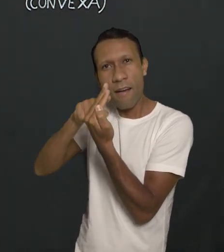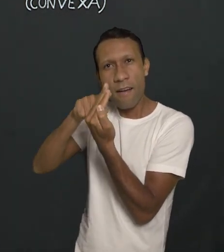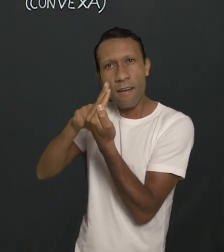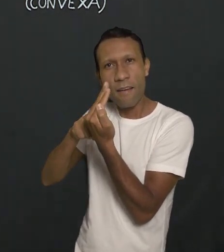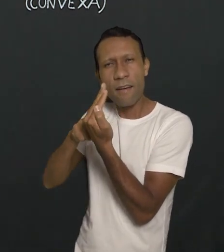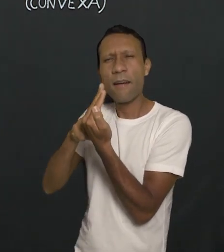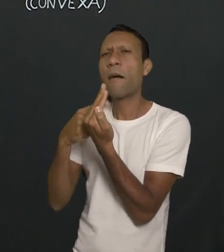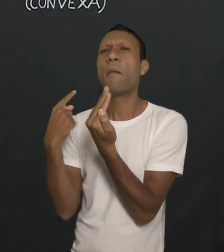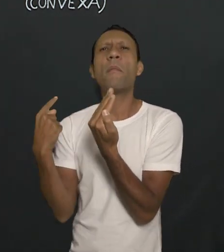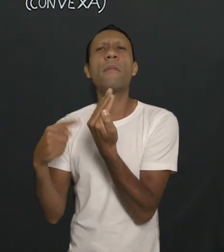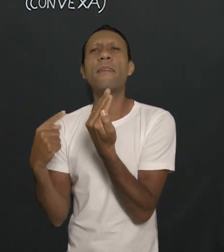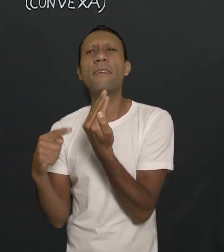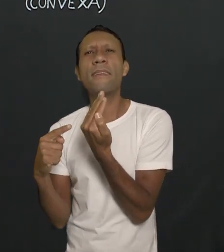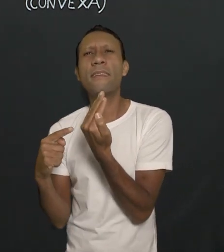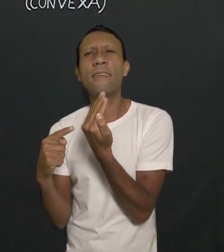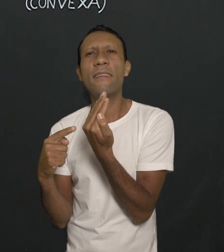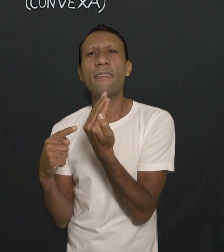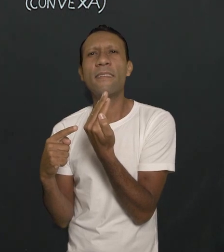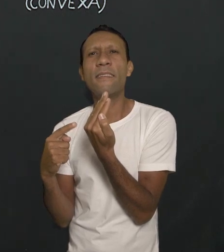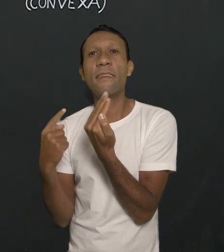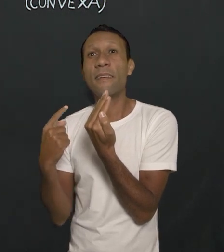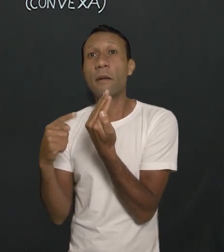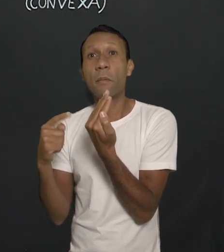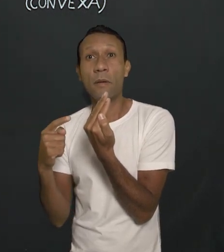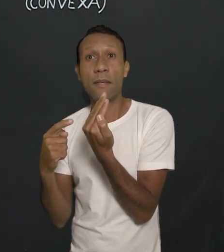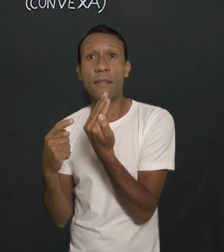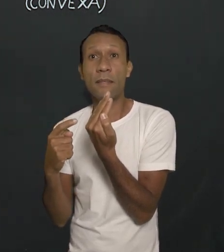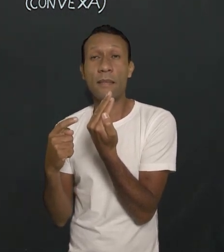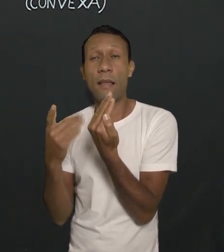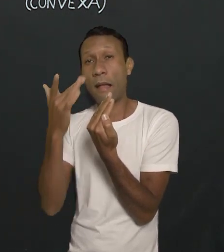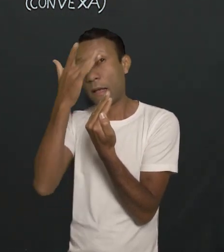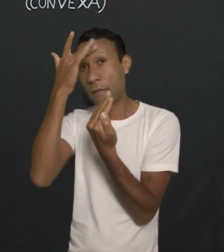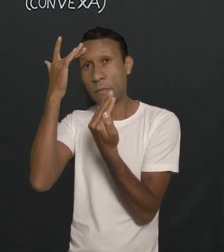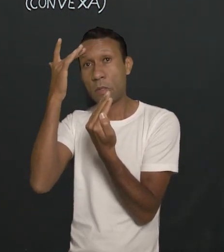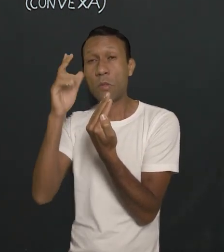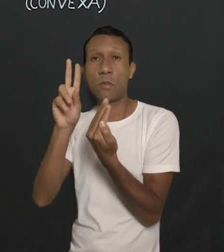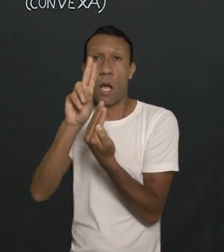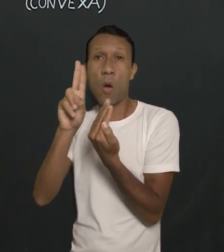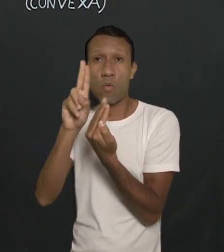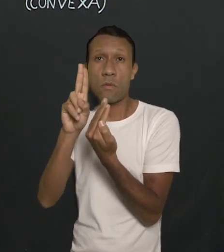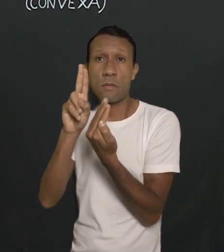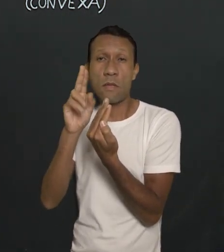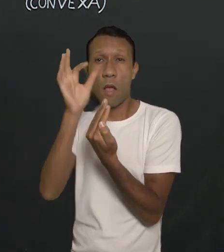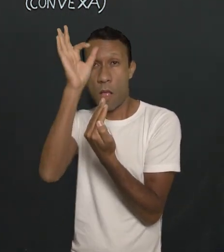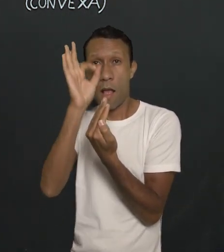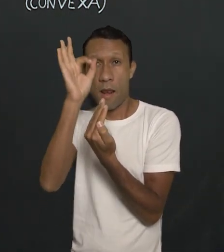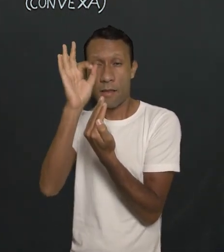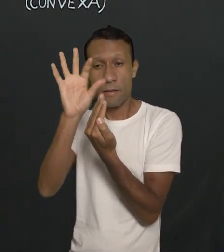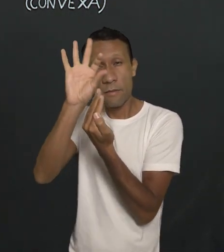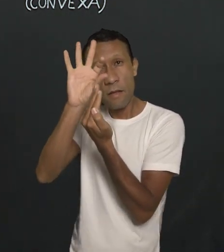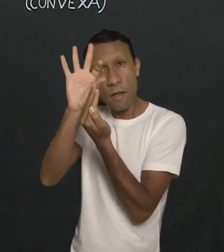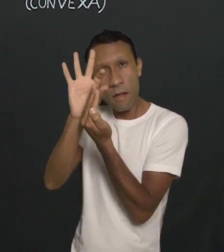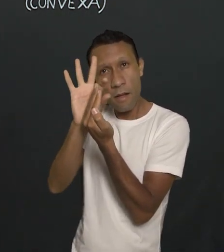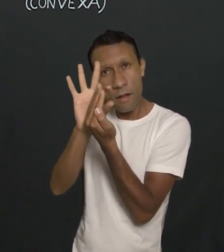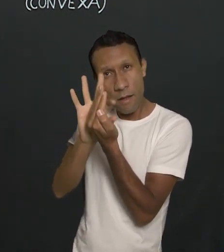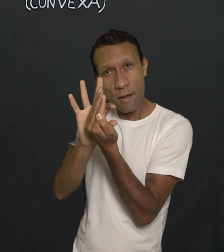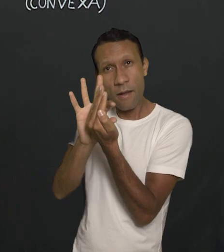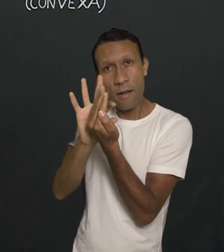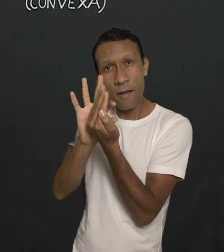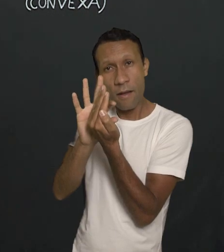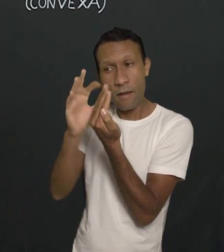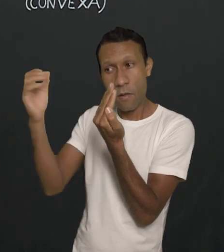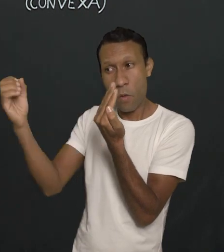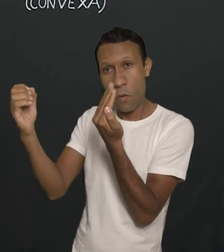é côncava. Porque quando essa pessoa está usando essa lente divergente, ela